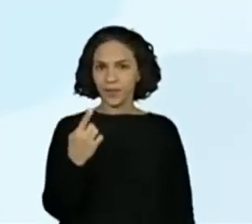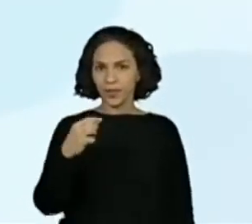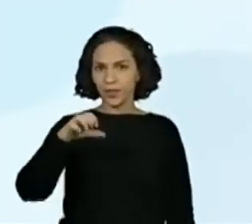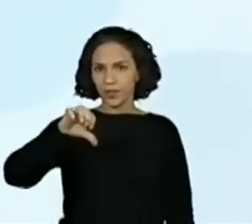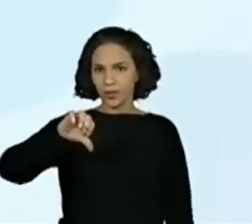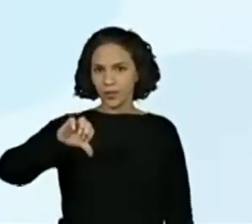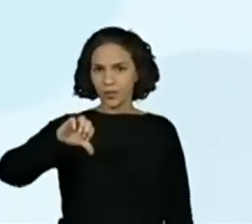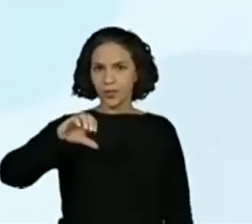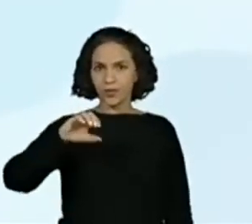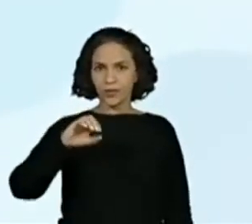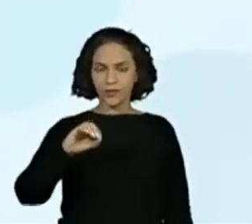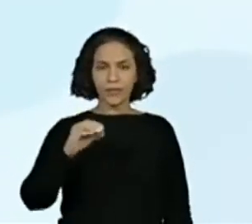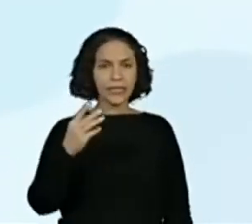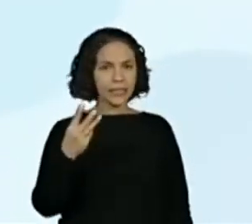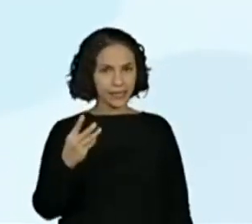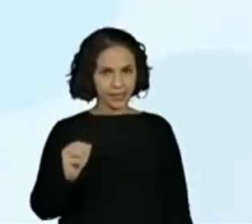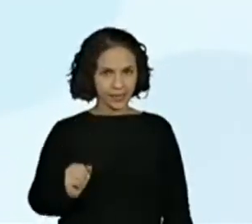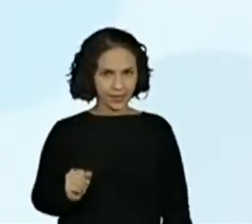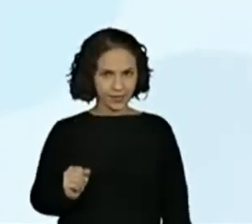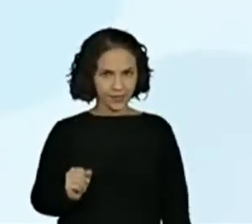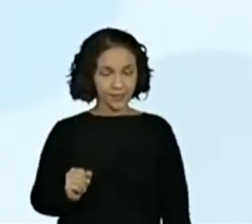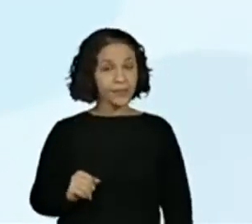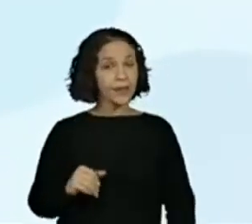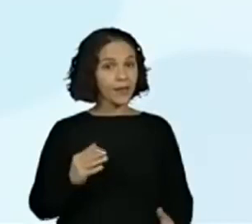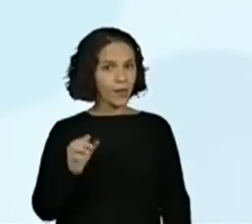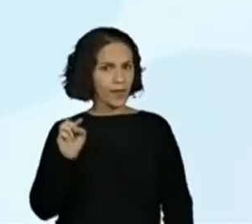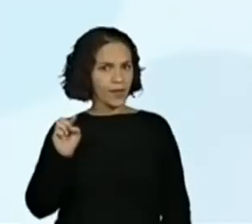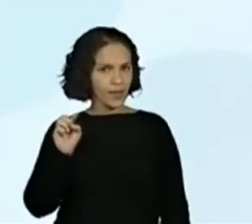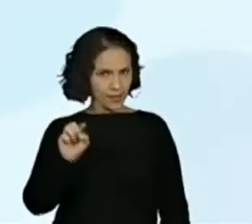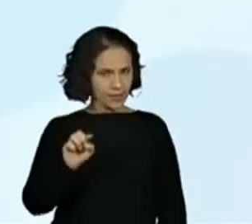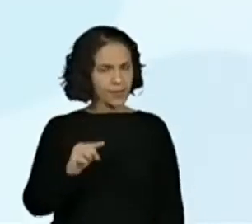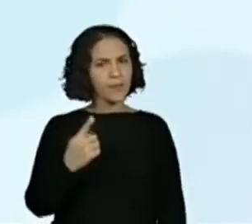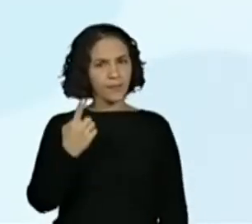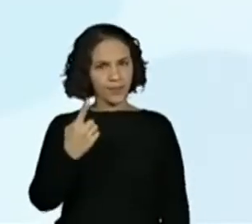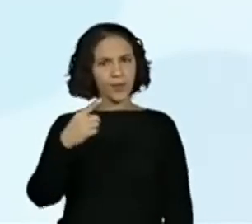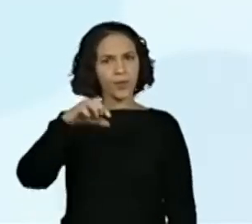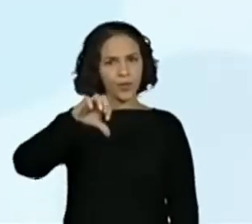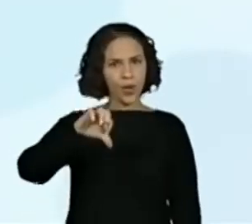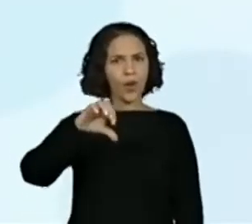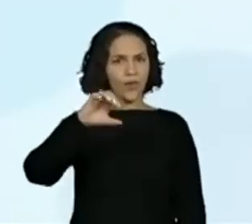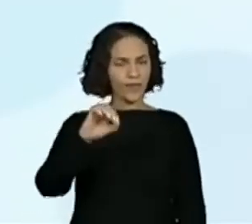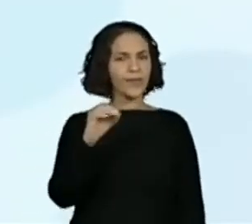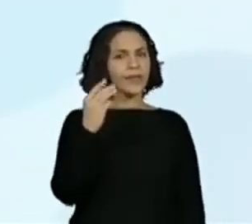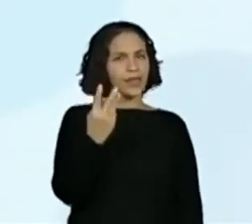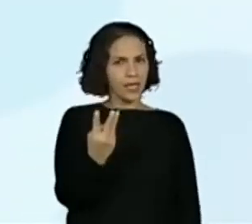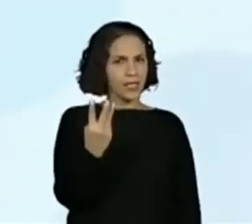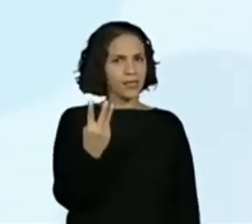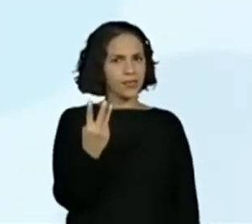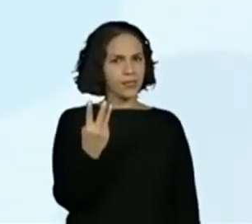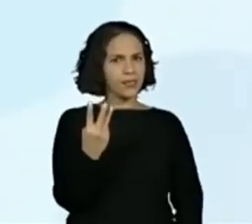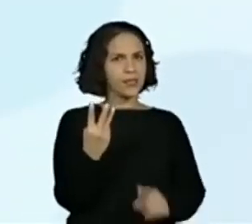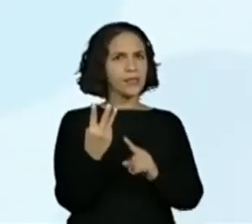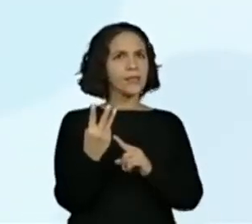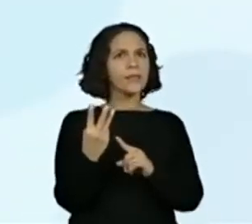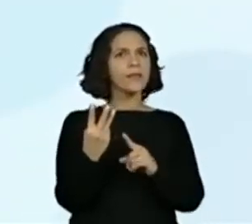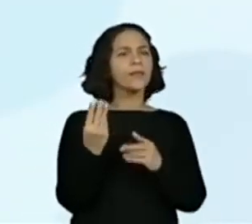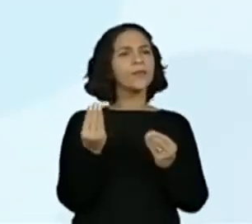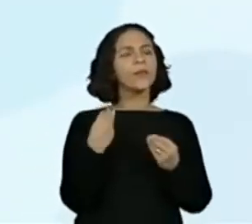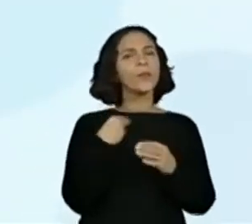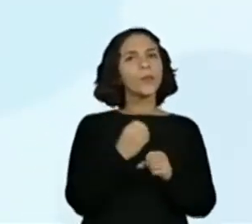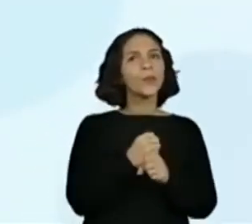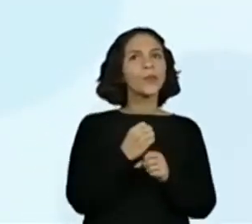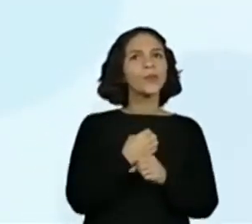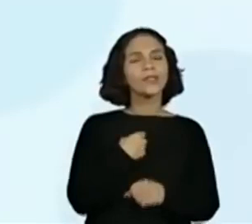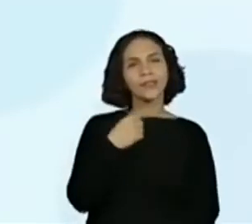ok? Vamos pegar então essa data de 1903. Estou aqui vendo onde eu posso fazer essa conta,